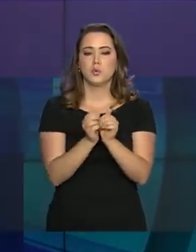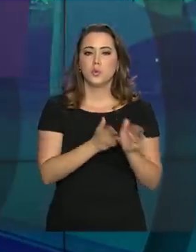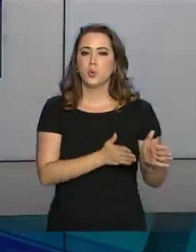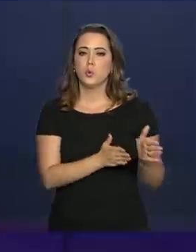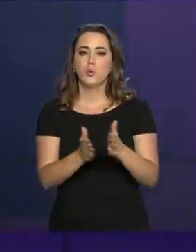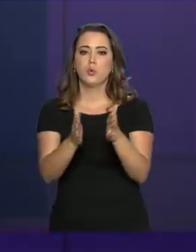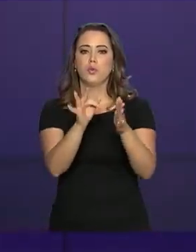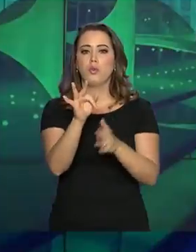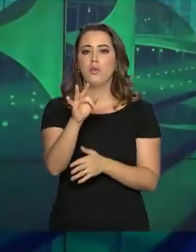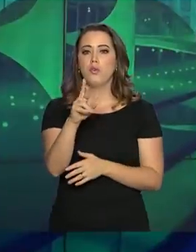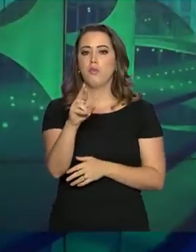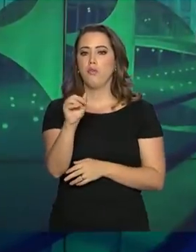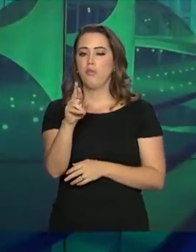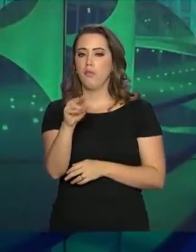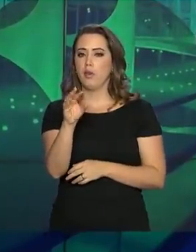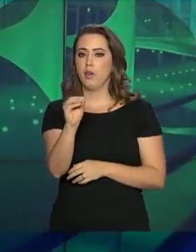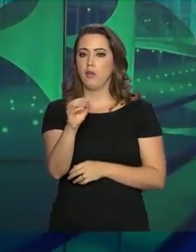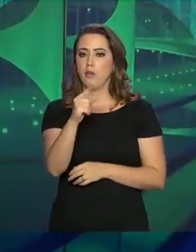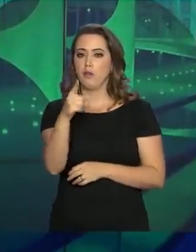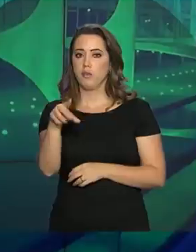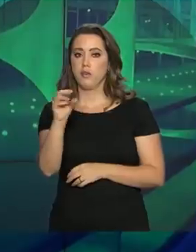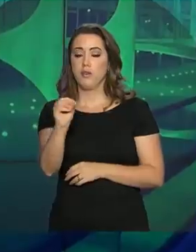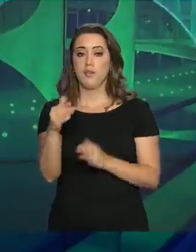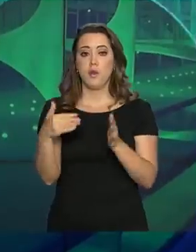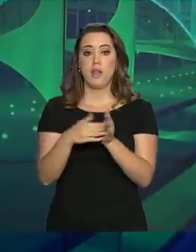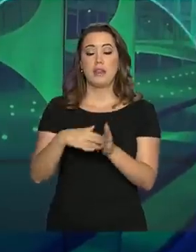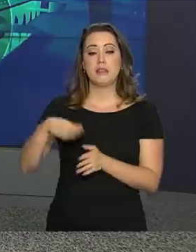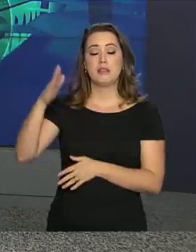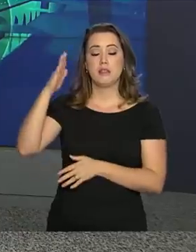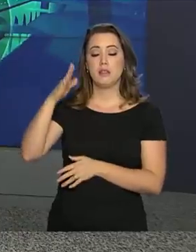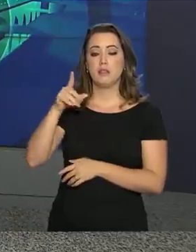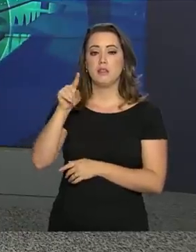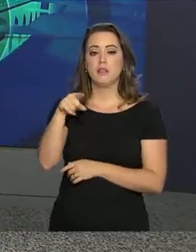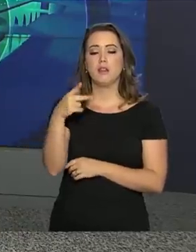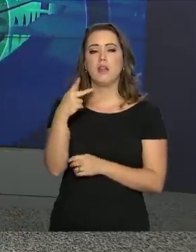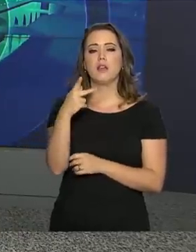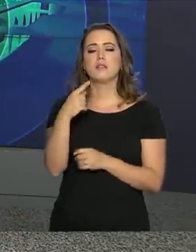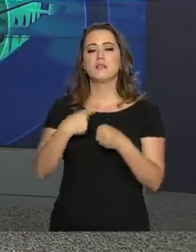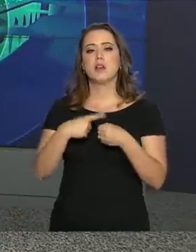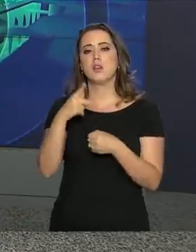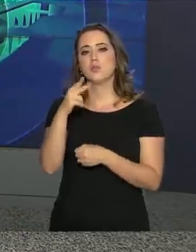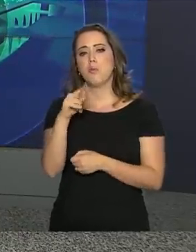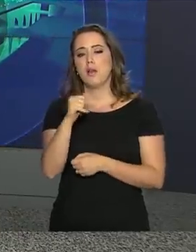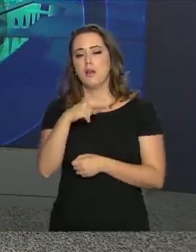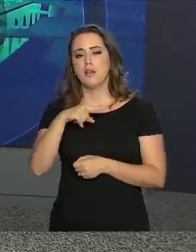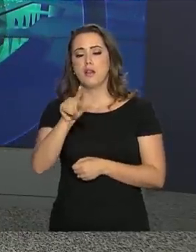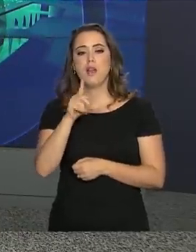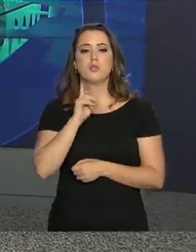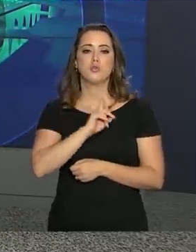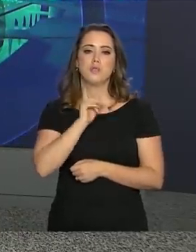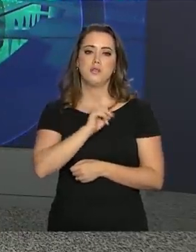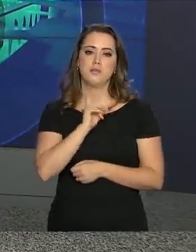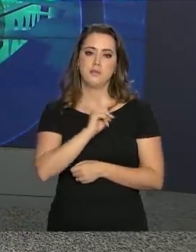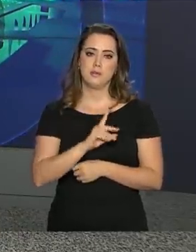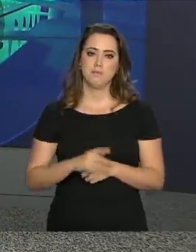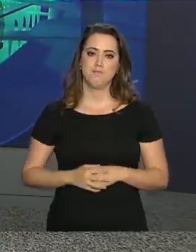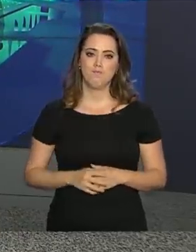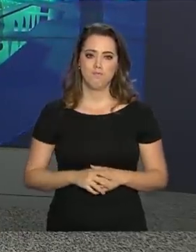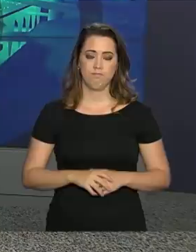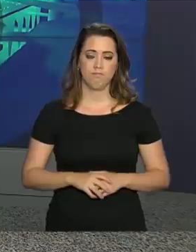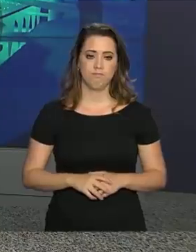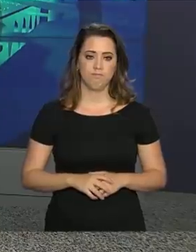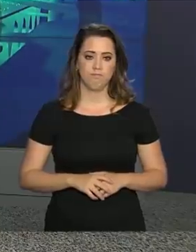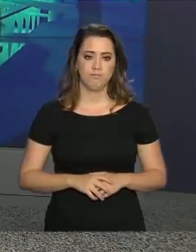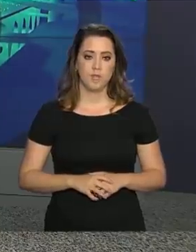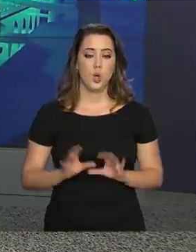córrego Ferro Carvão, até Pará de Minas. Os militares israelenses, que atuaram embrumadinho no